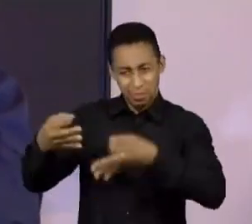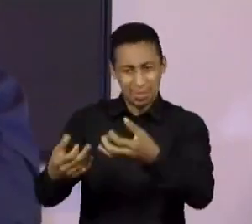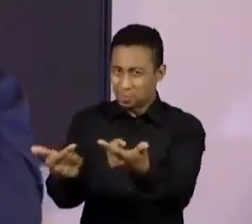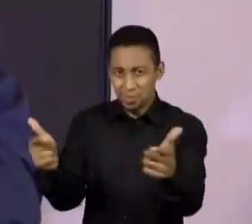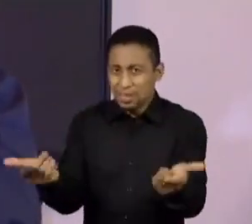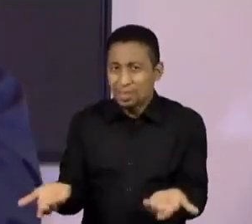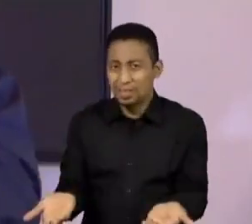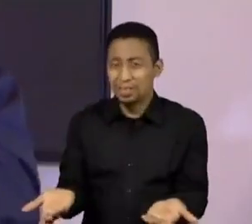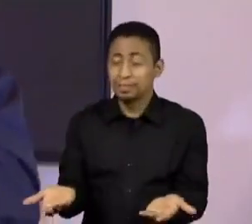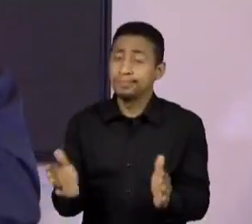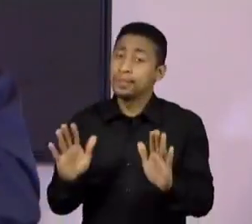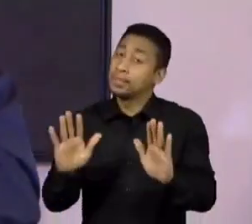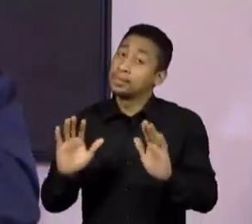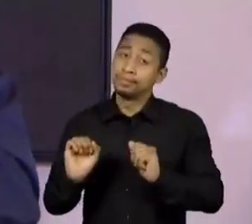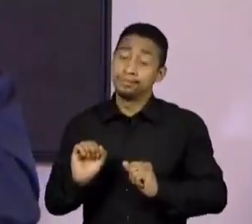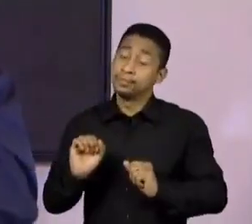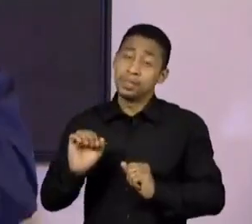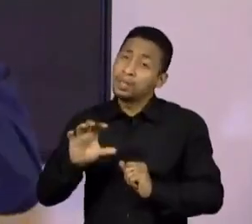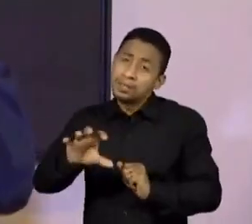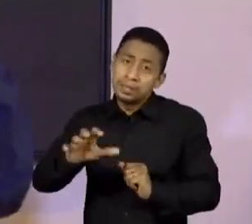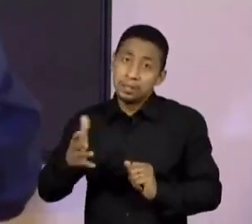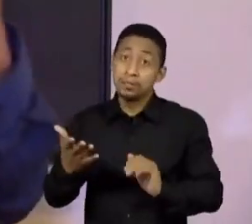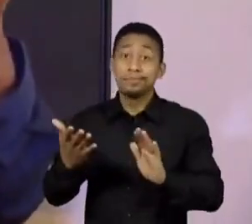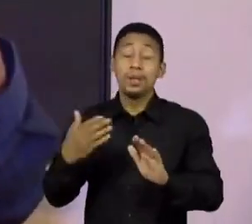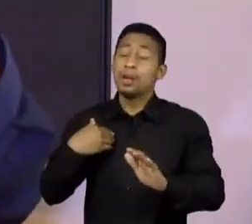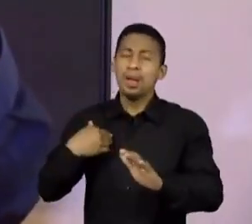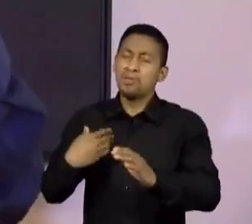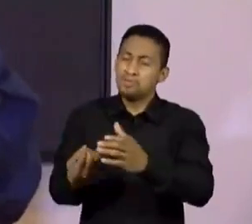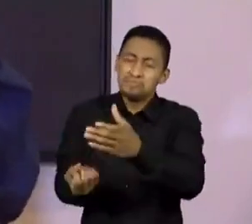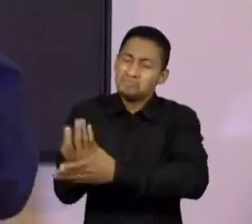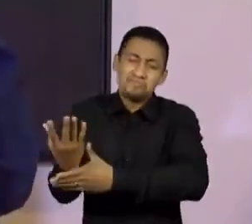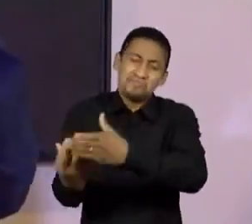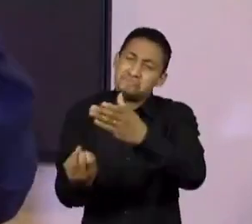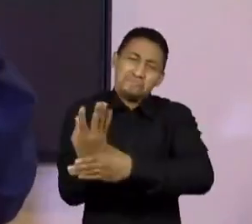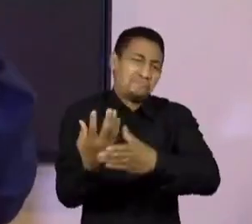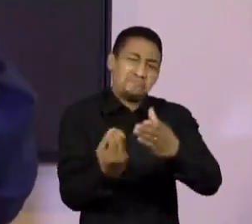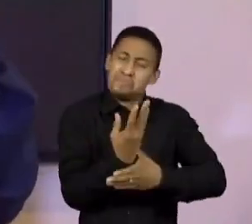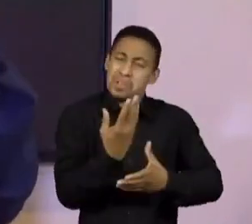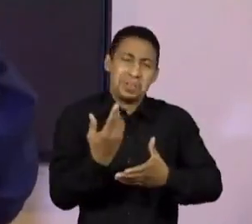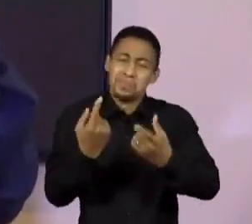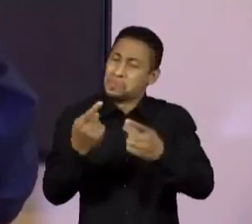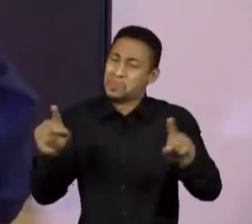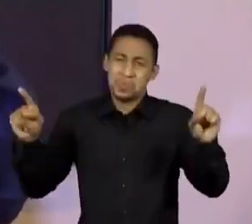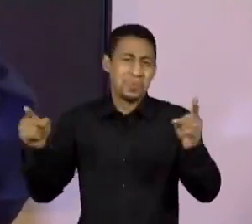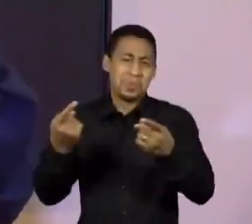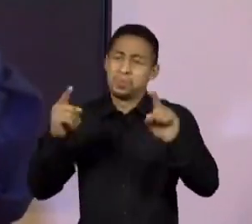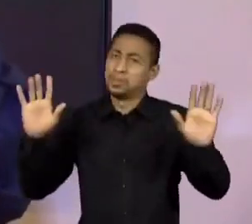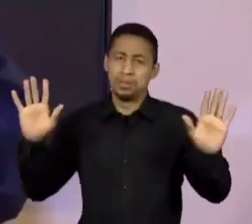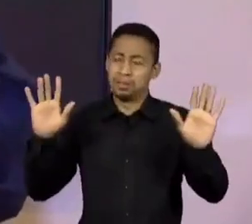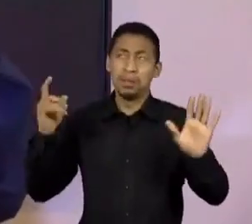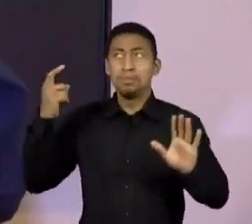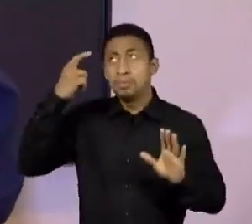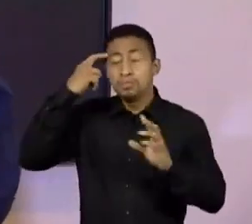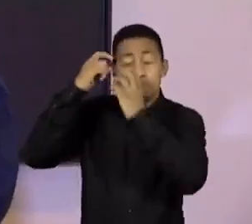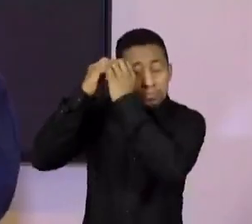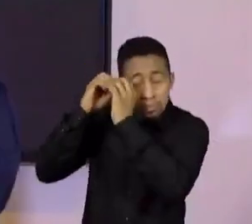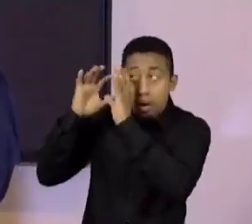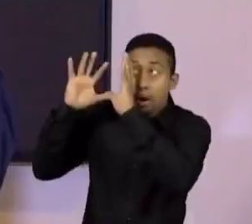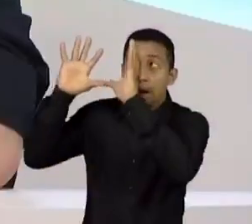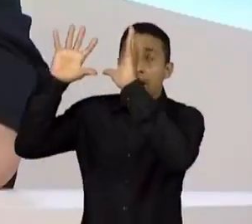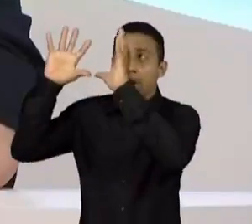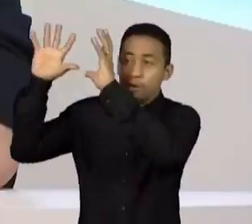era... sempre foi assim, mas eu sempre... vou fazendo música e o que vem na mente eu vou